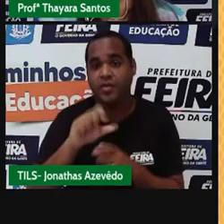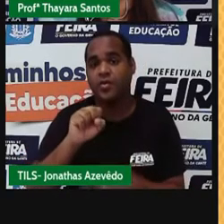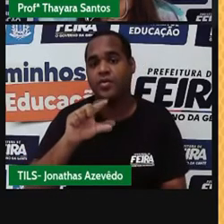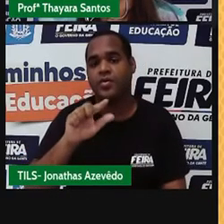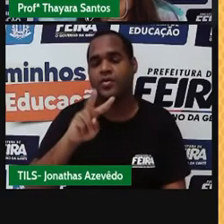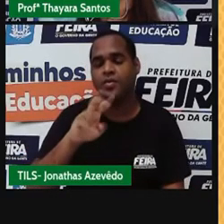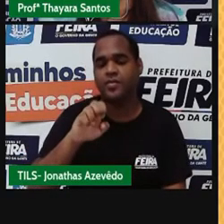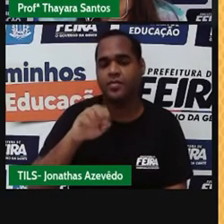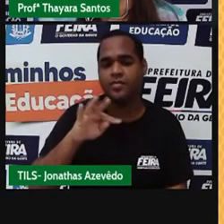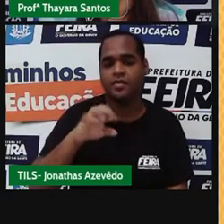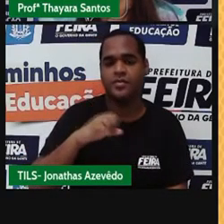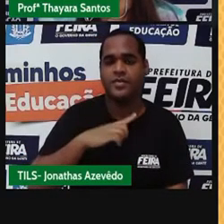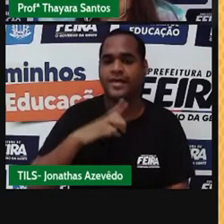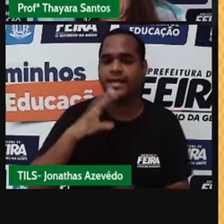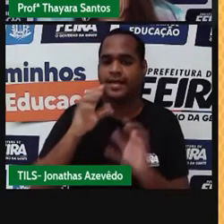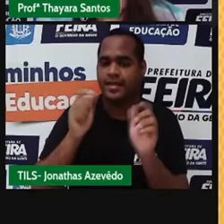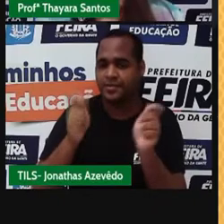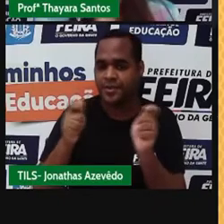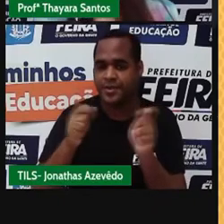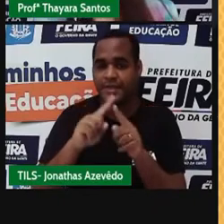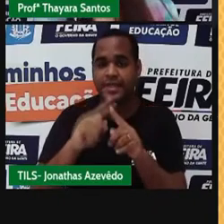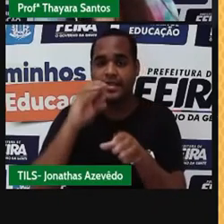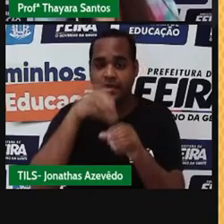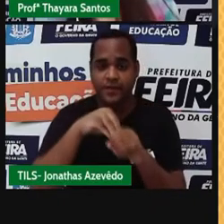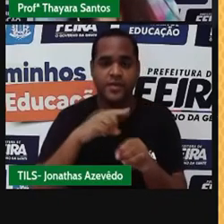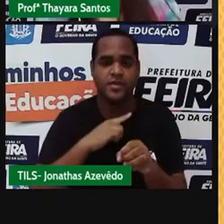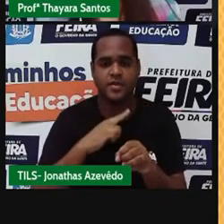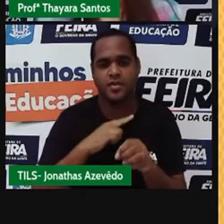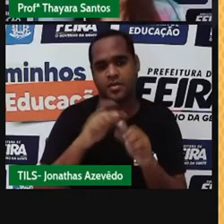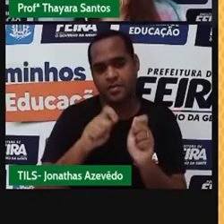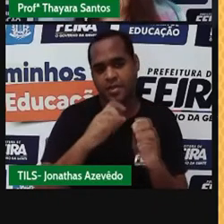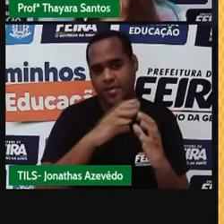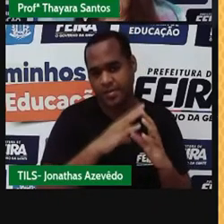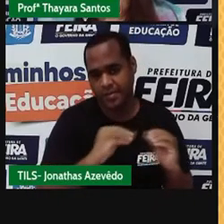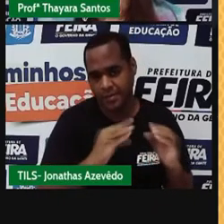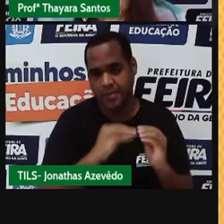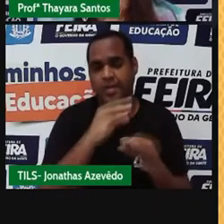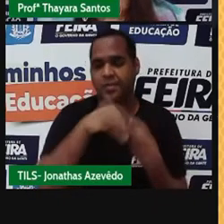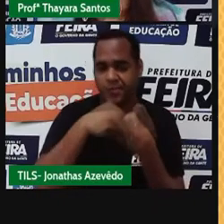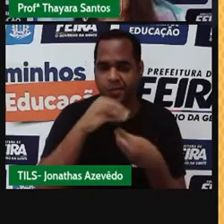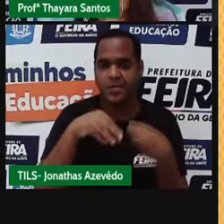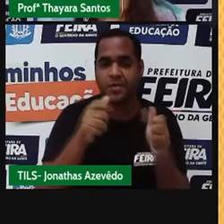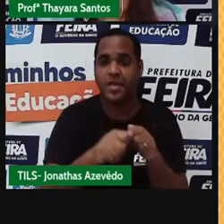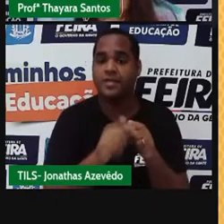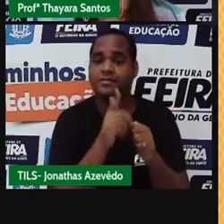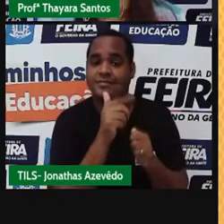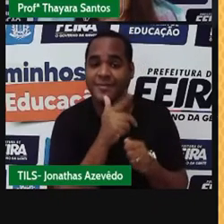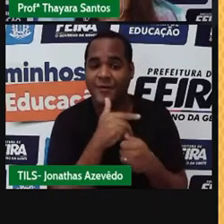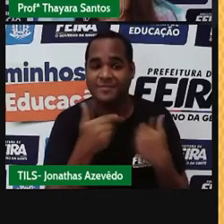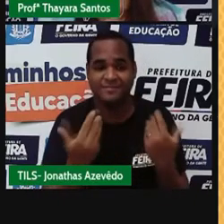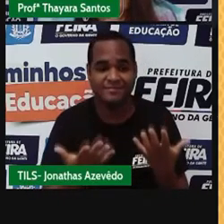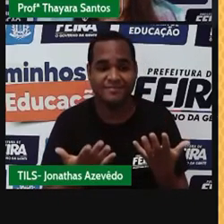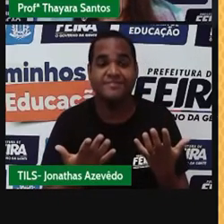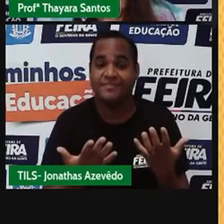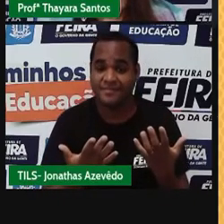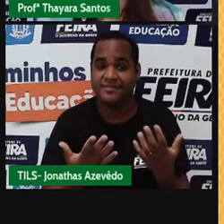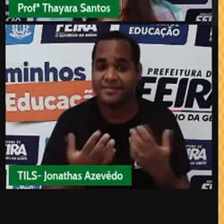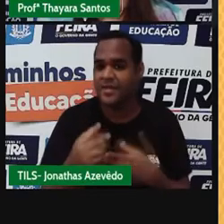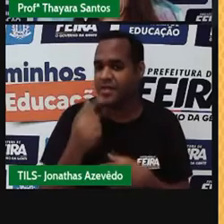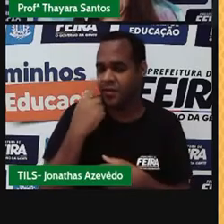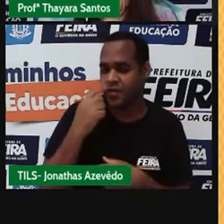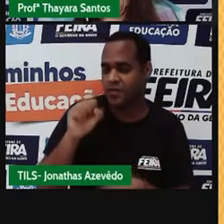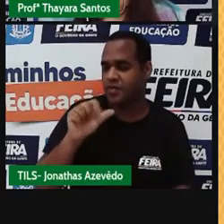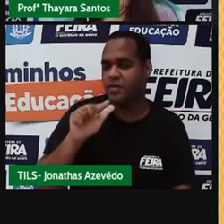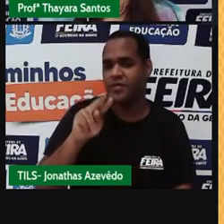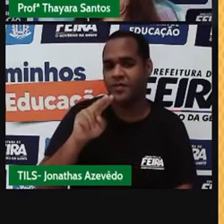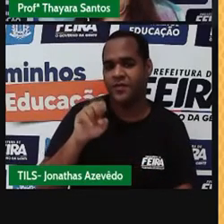que é a substância onde o soluto será dissolvido, neste caso, a água. Podemos chamar o solvente